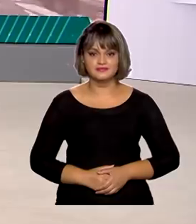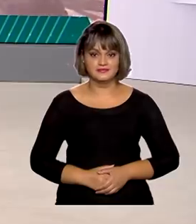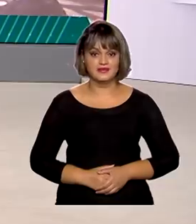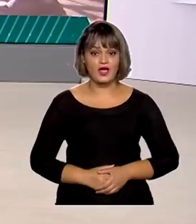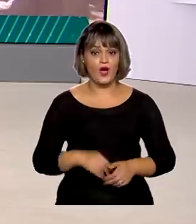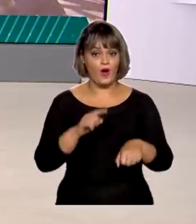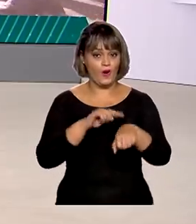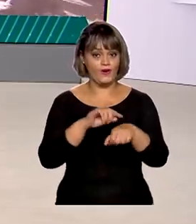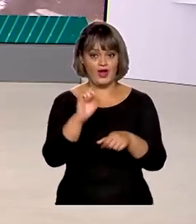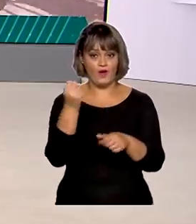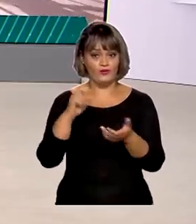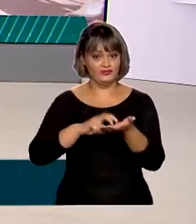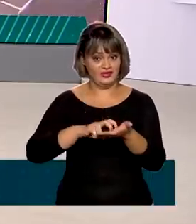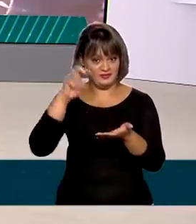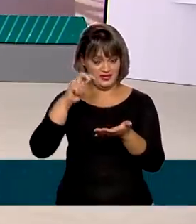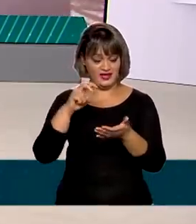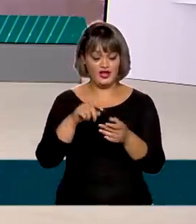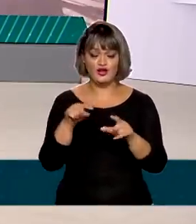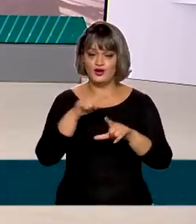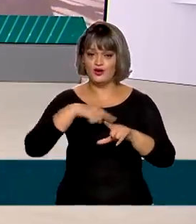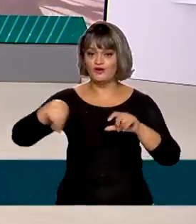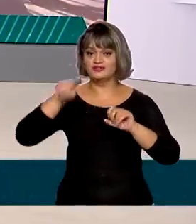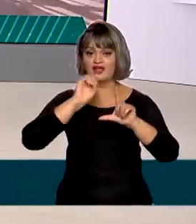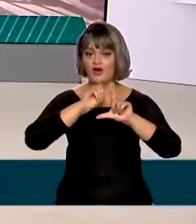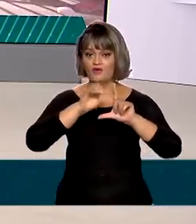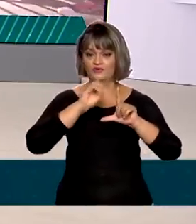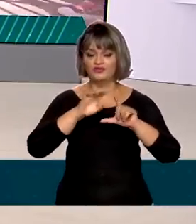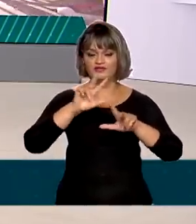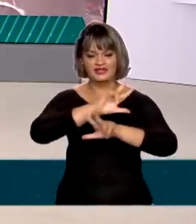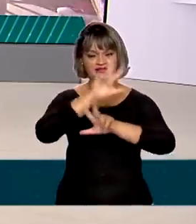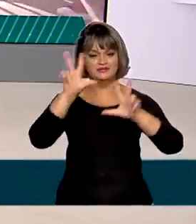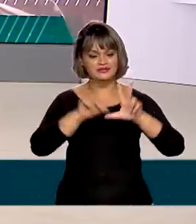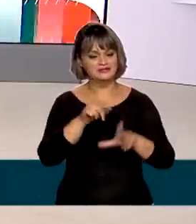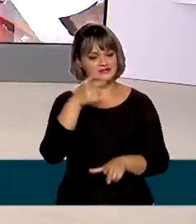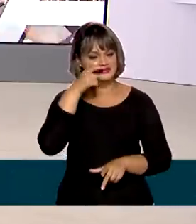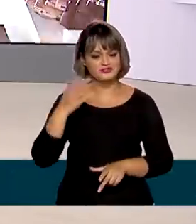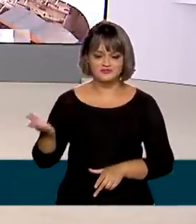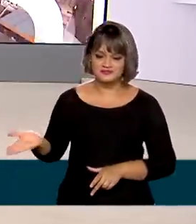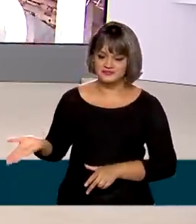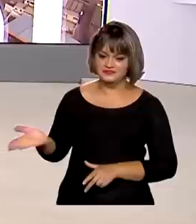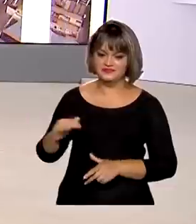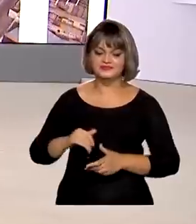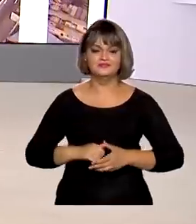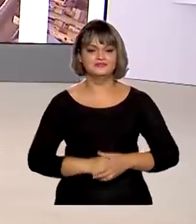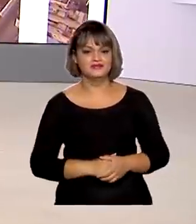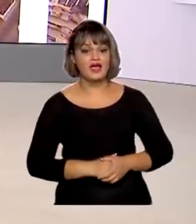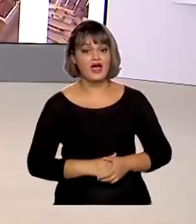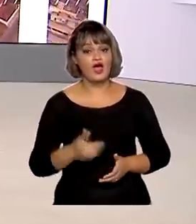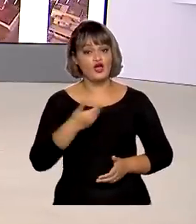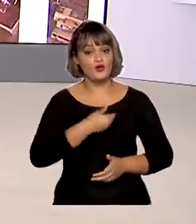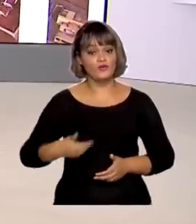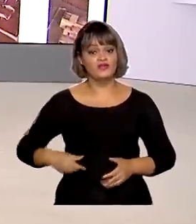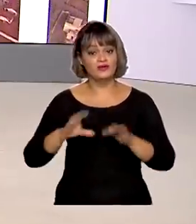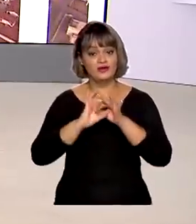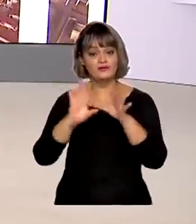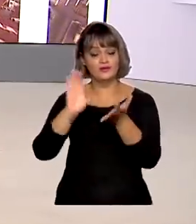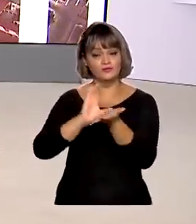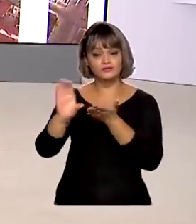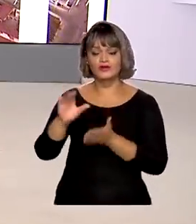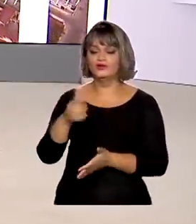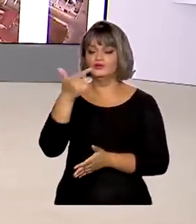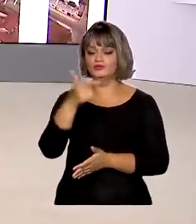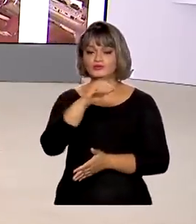Oito horas da manhã estamos ao vivo pela TV Brasil e nossas redes sociais. O governo federal liberou mais de